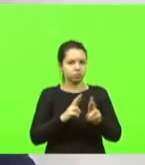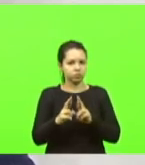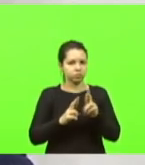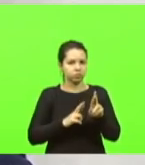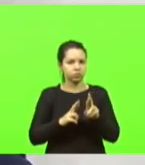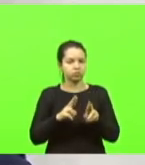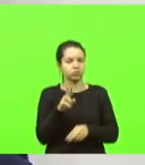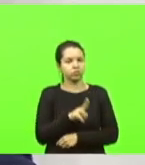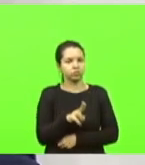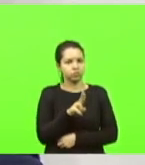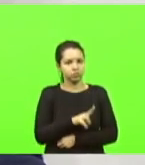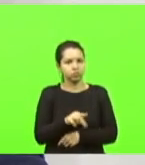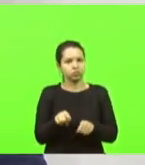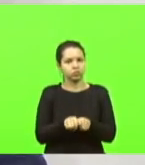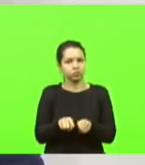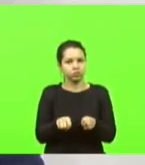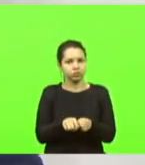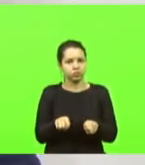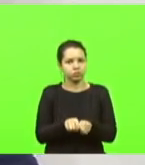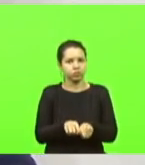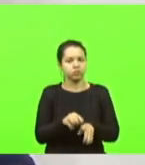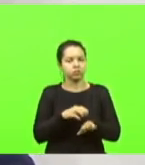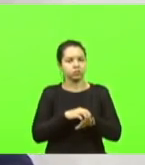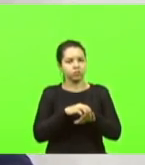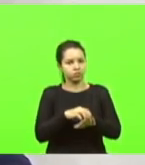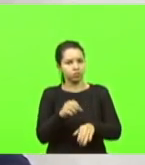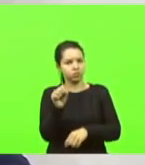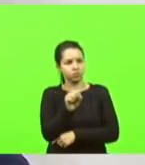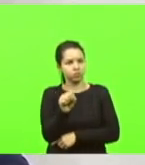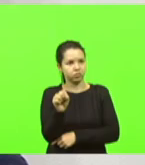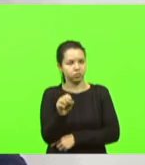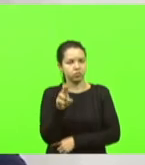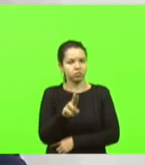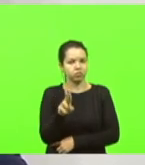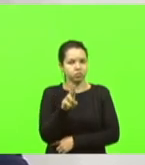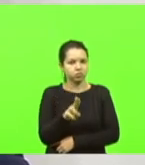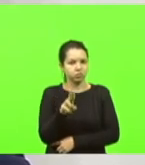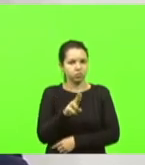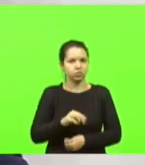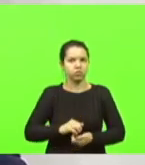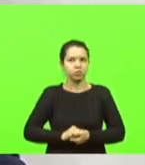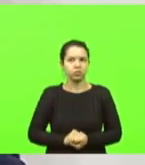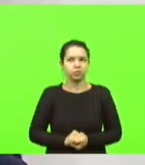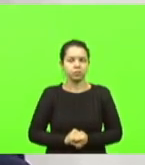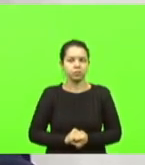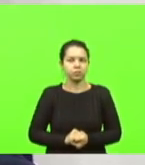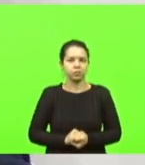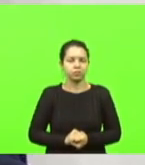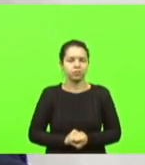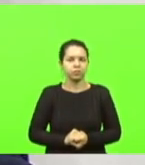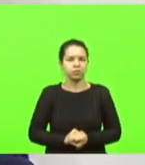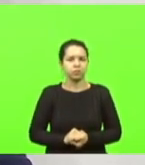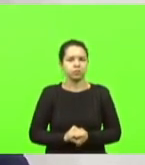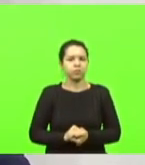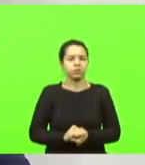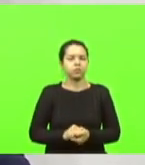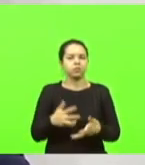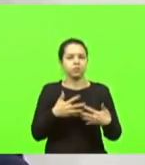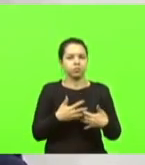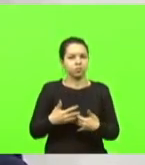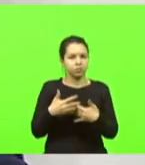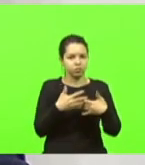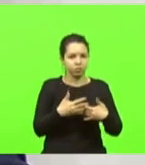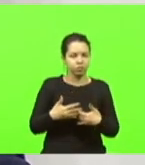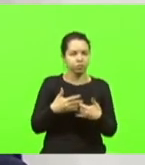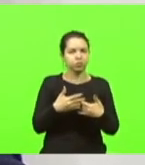por veículos, ou seja, por usuários, vamos chamar assim, de um modo geral, de cargas e de veículos, então